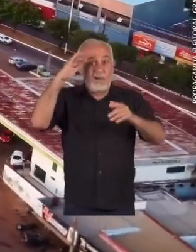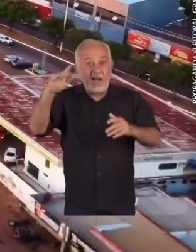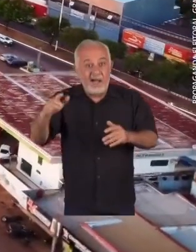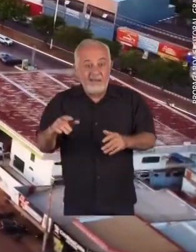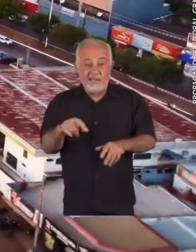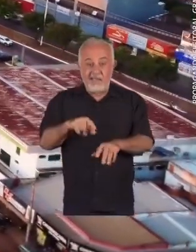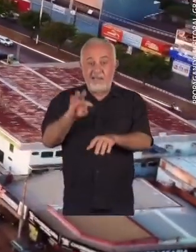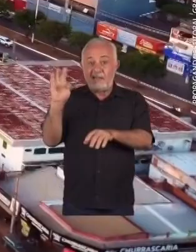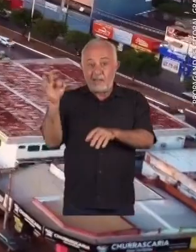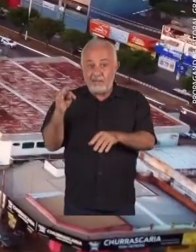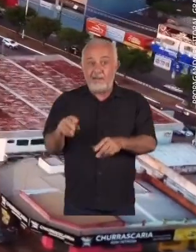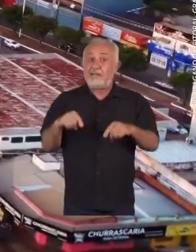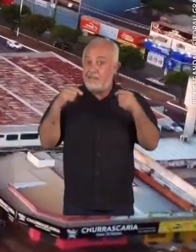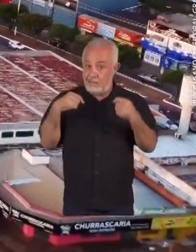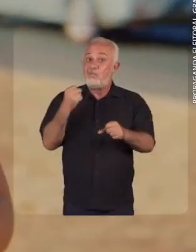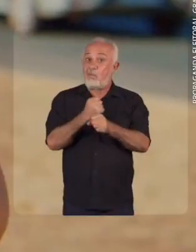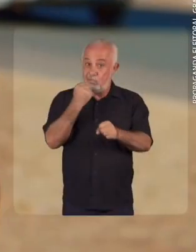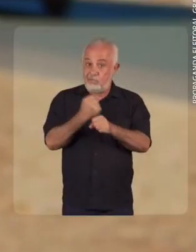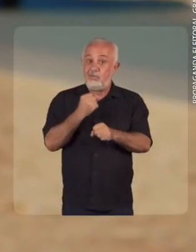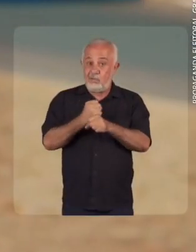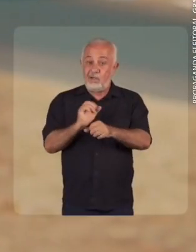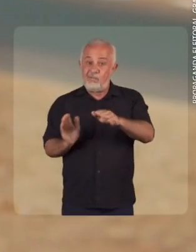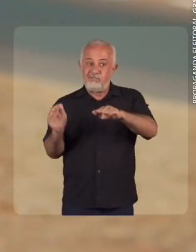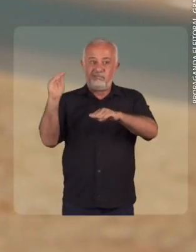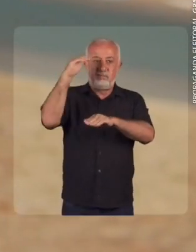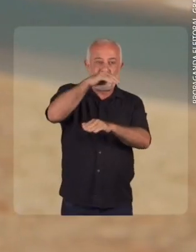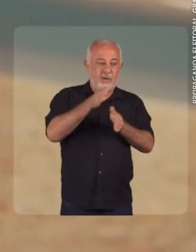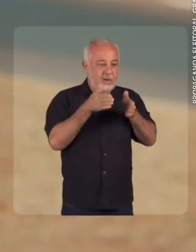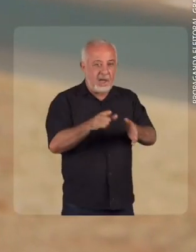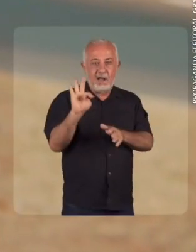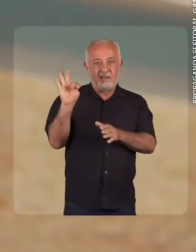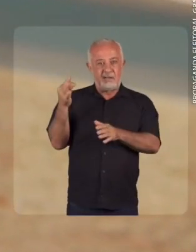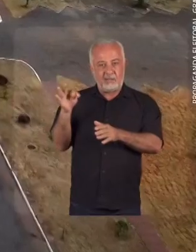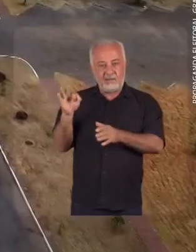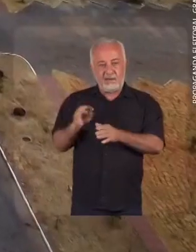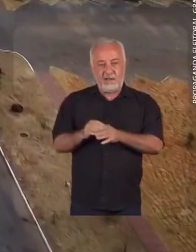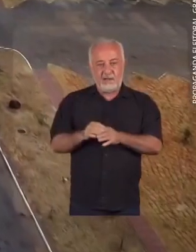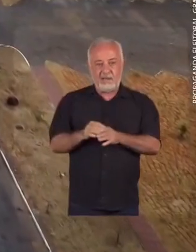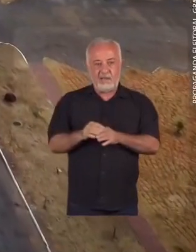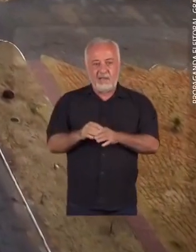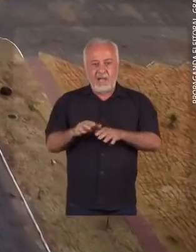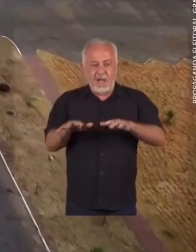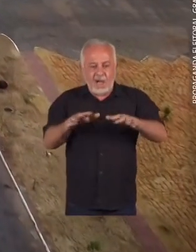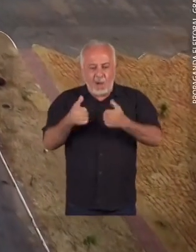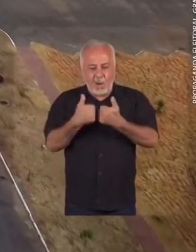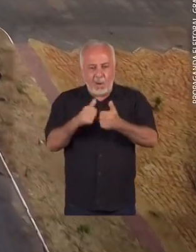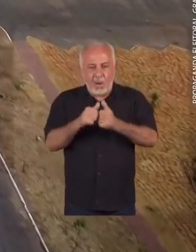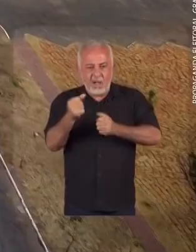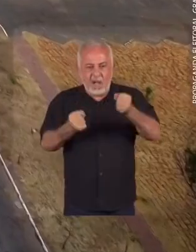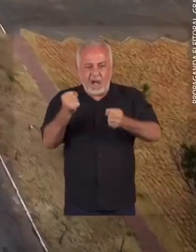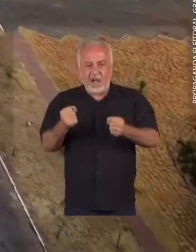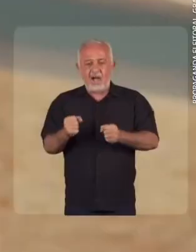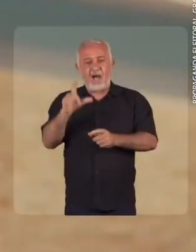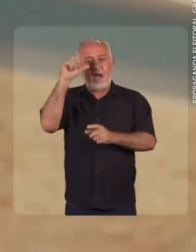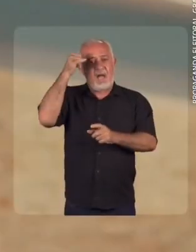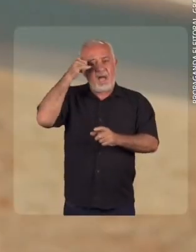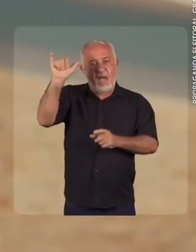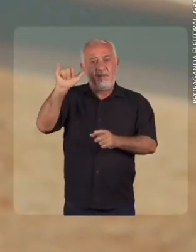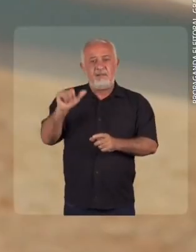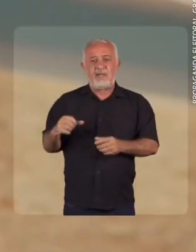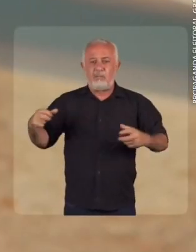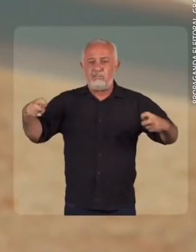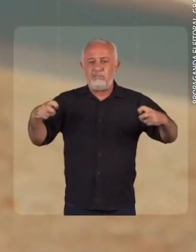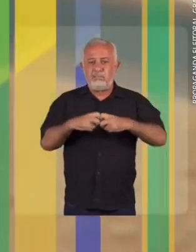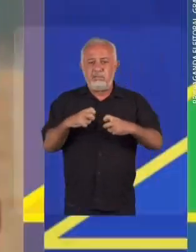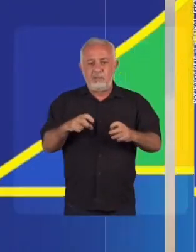aqui na rotatória da passarela de Taquarauto. Eu vou fazer esse viaduto aqui na entrada de Taquarauto para agilizar o trânsito e